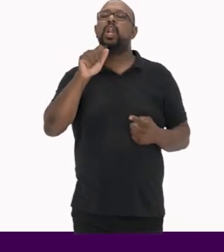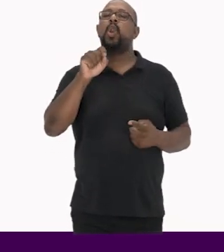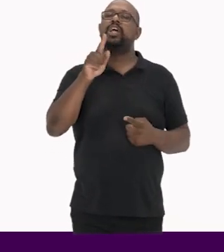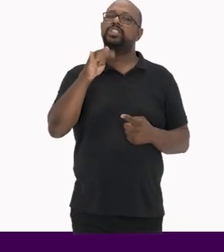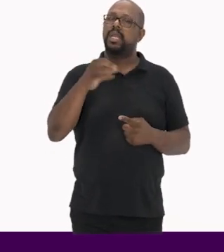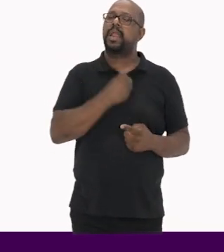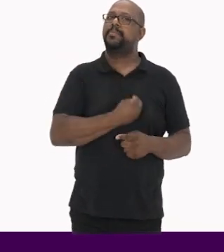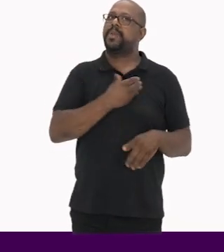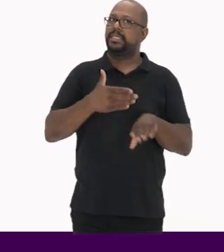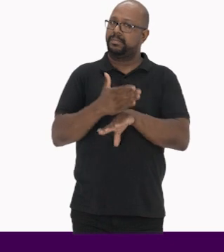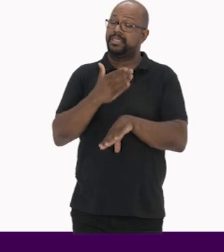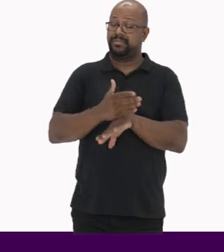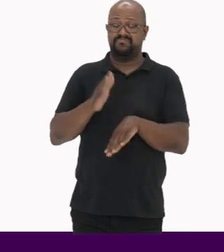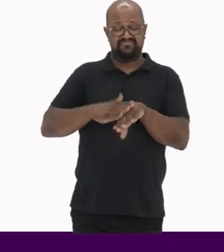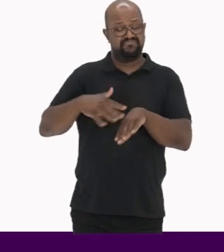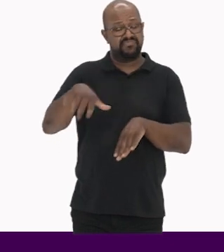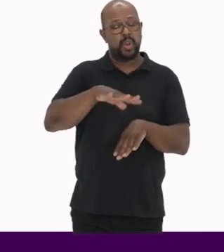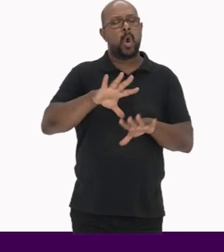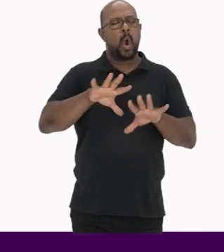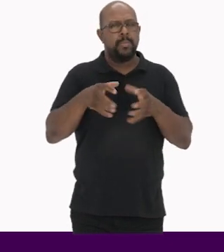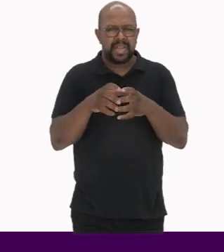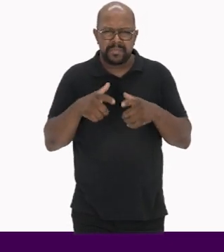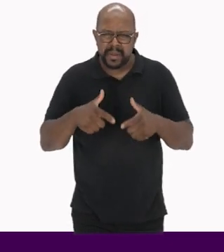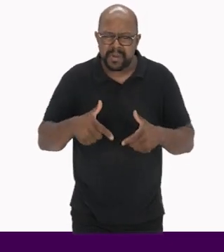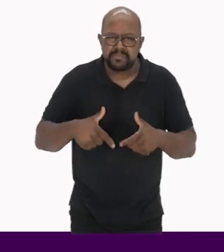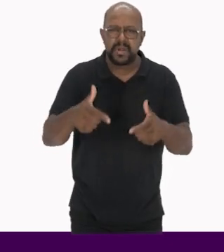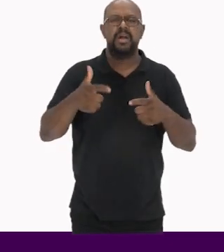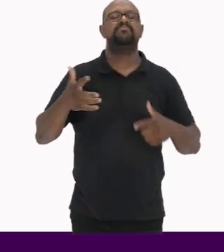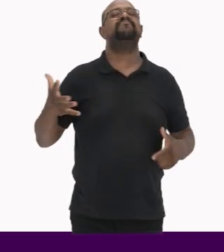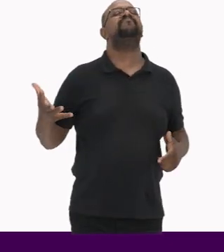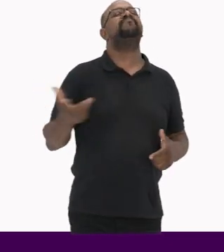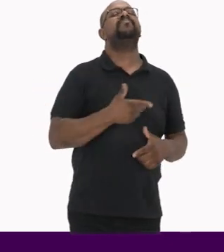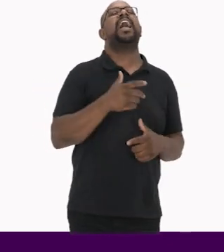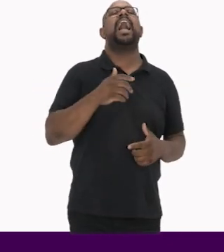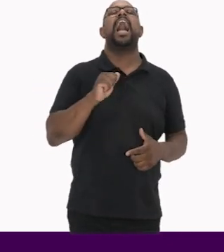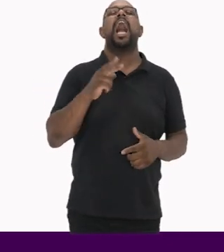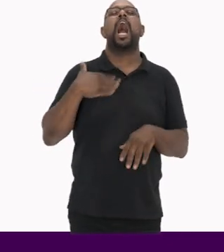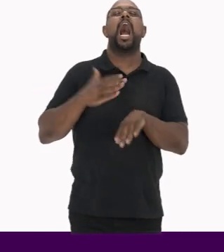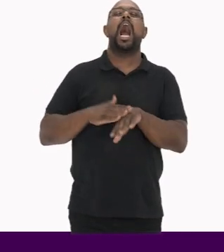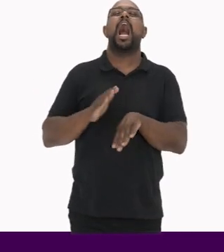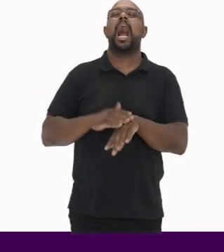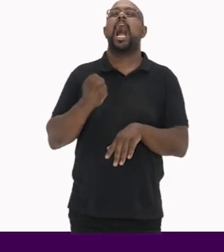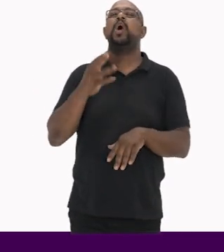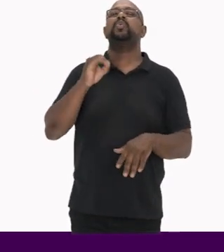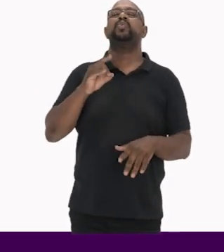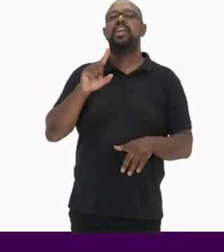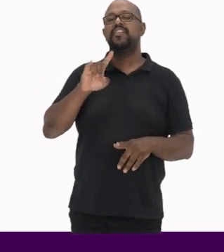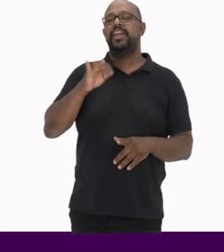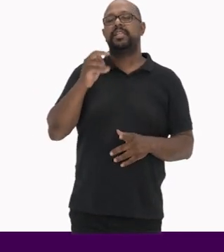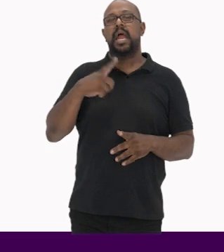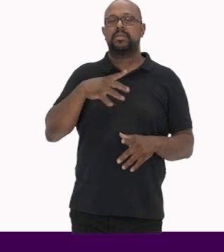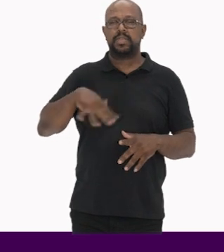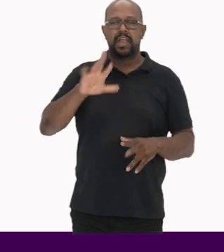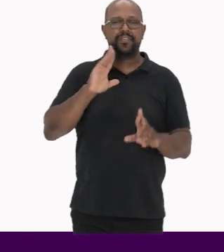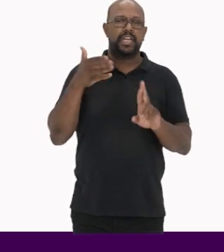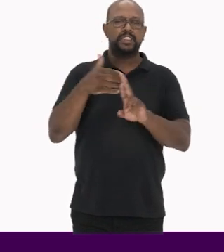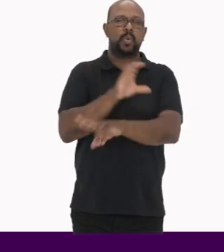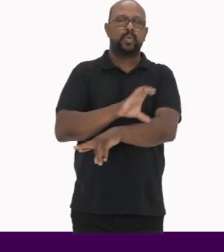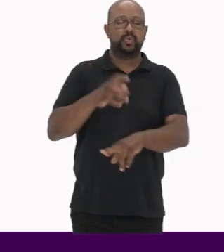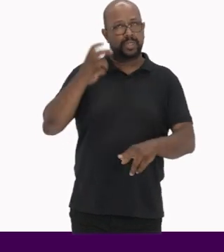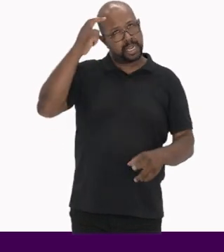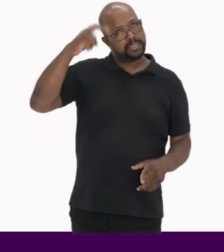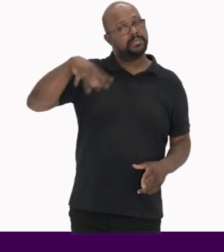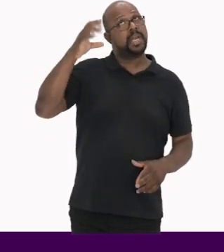e participativa Onde as próprias comunidades realizam um auto-inventário Das referências culturais que lhes são mais